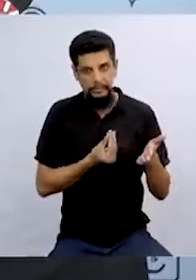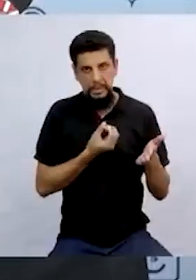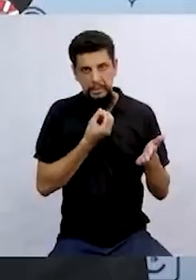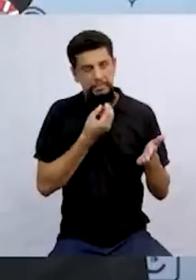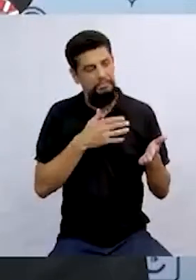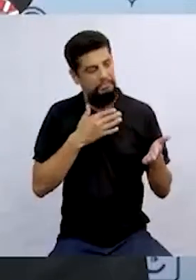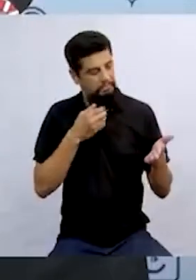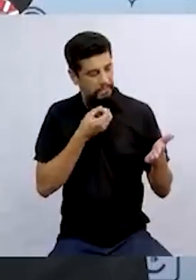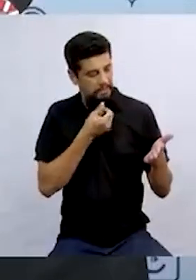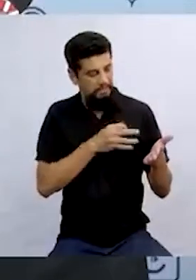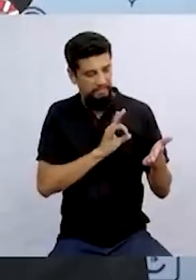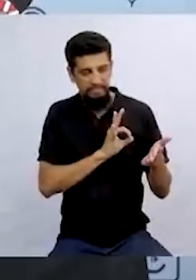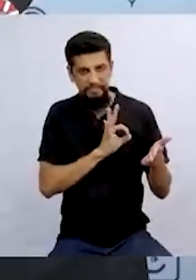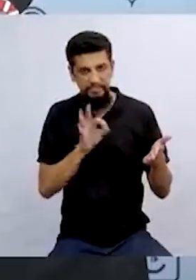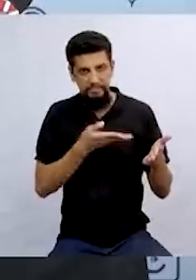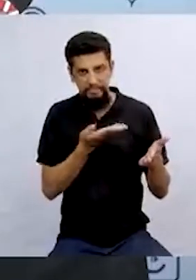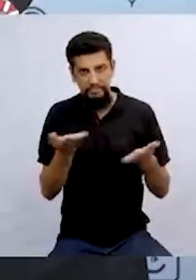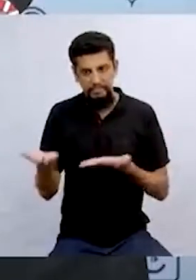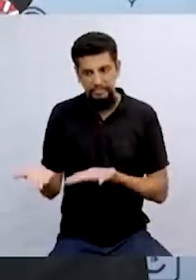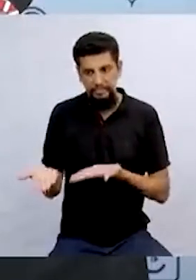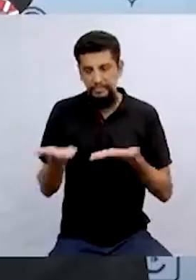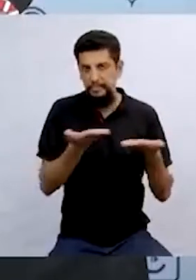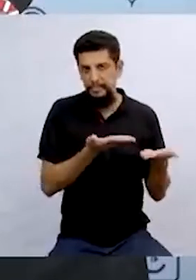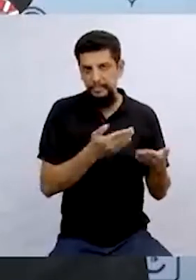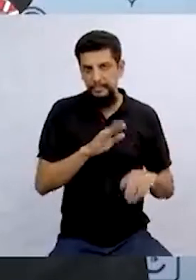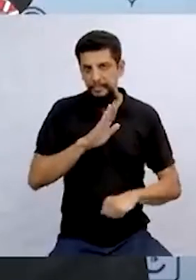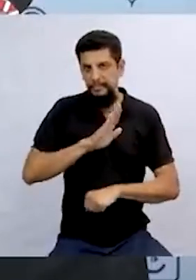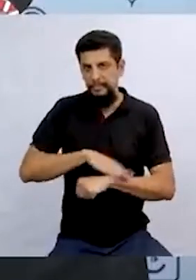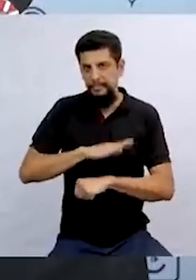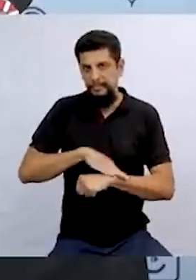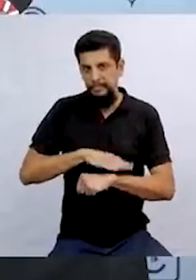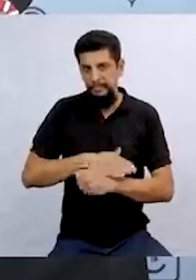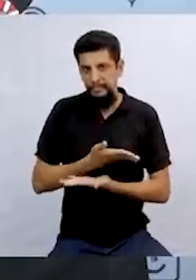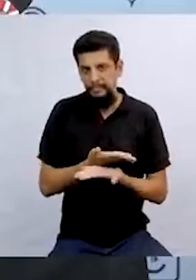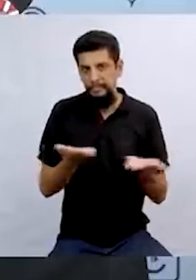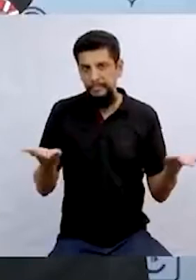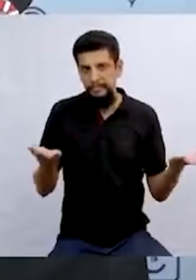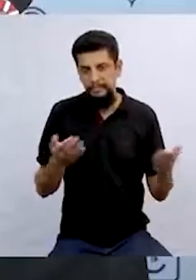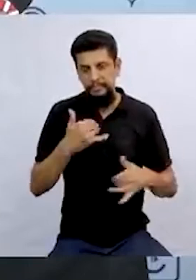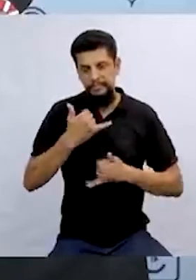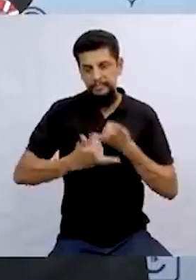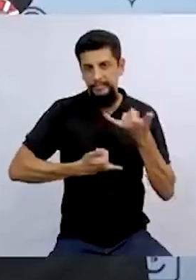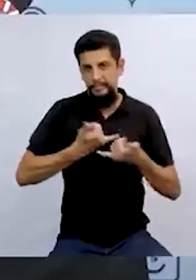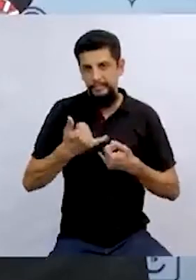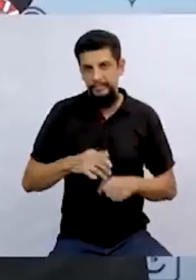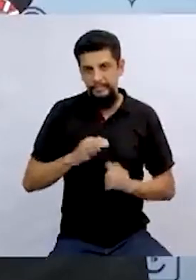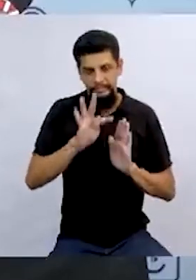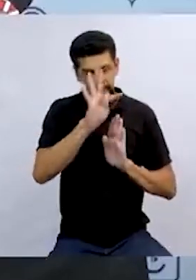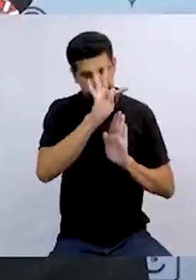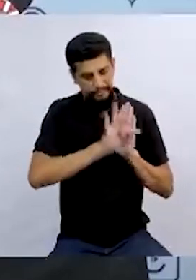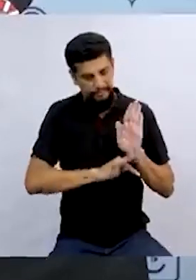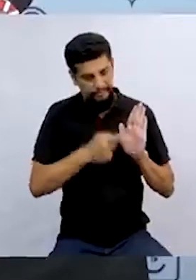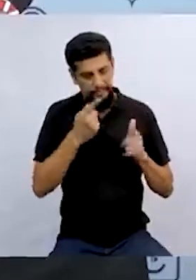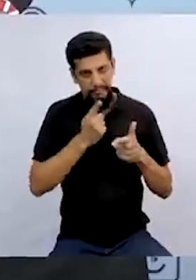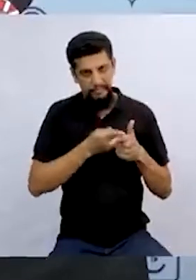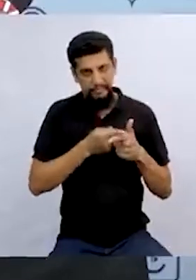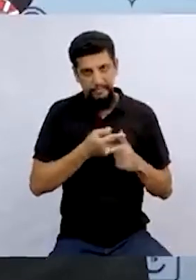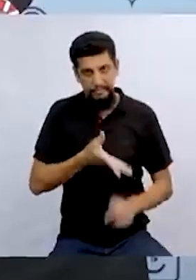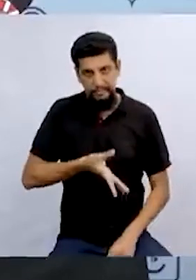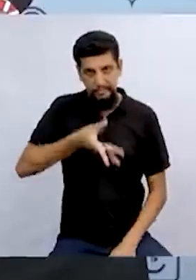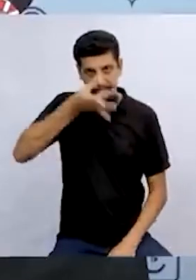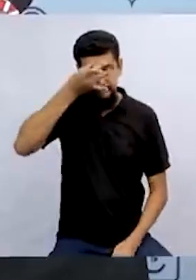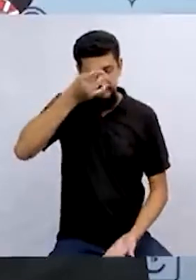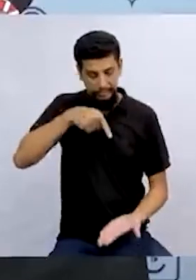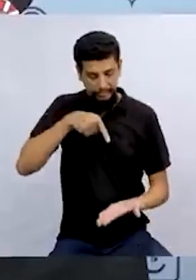é muito gostoso. Então eu vou te convidar pra mais um momento de a gente brincar com o texto. Porque